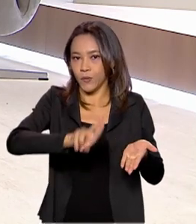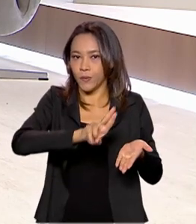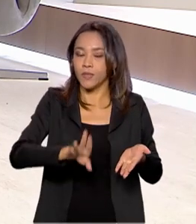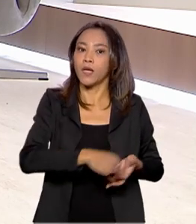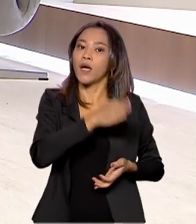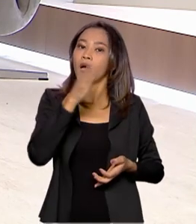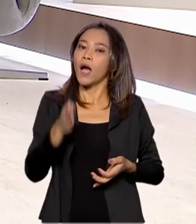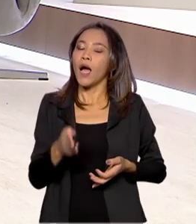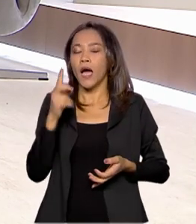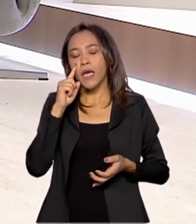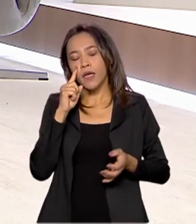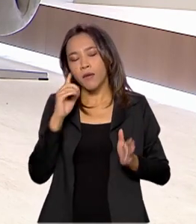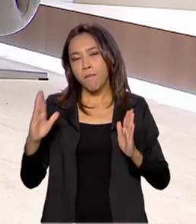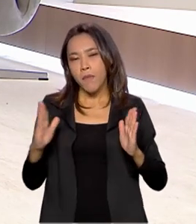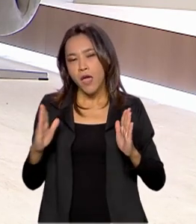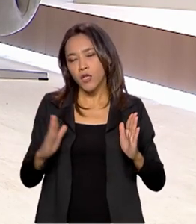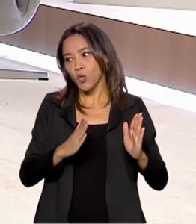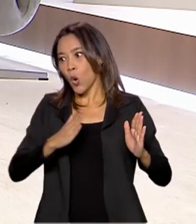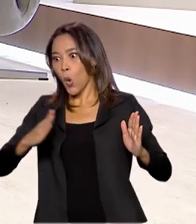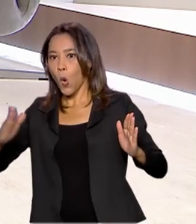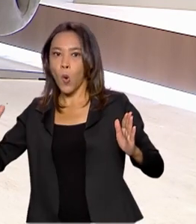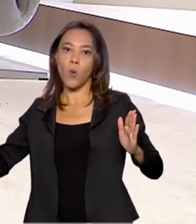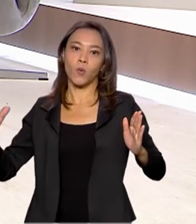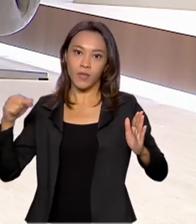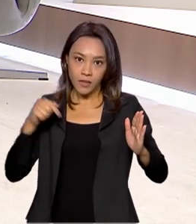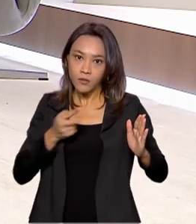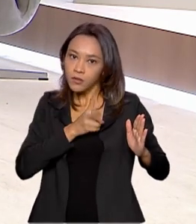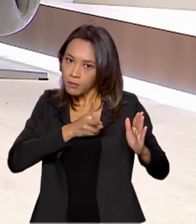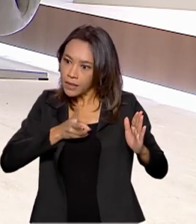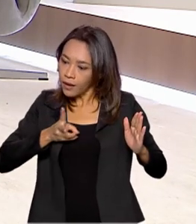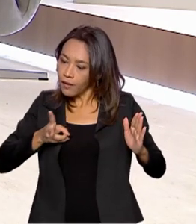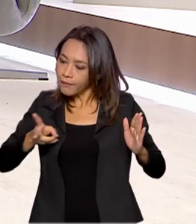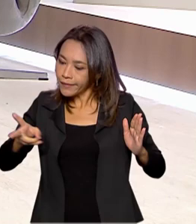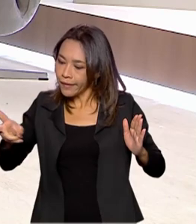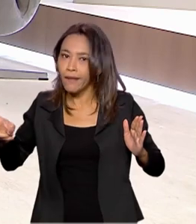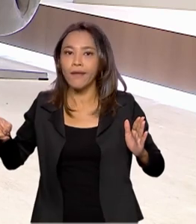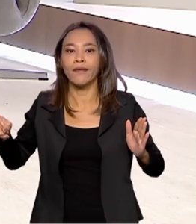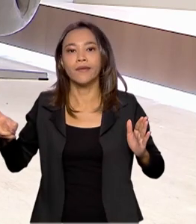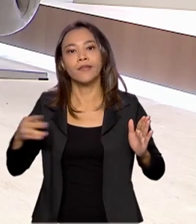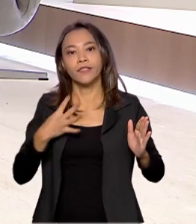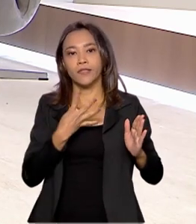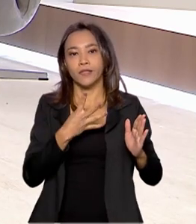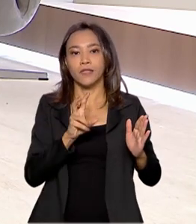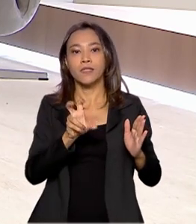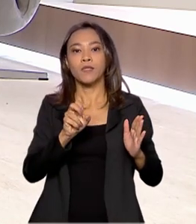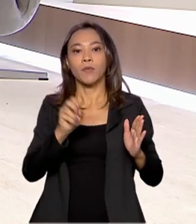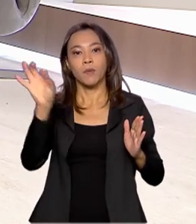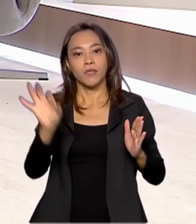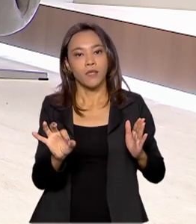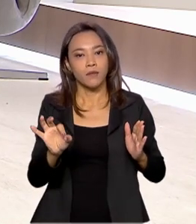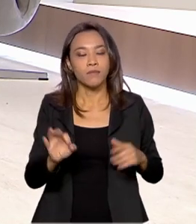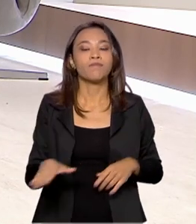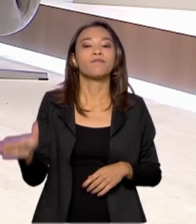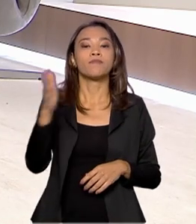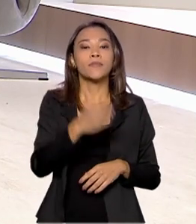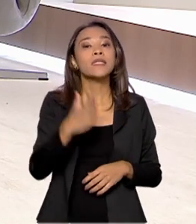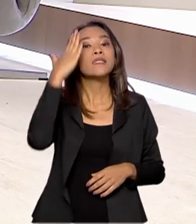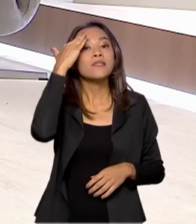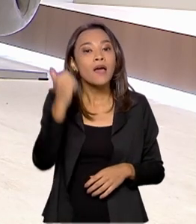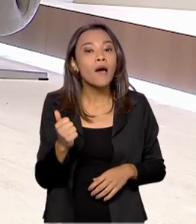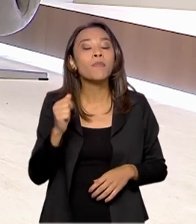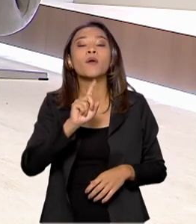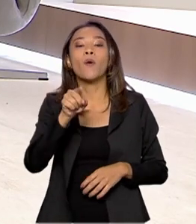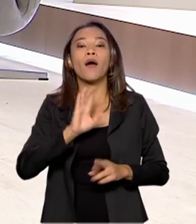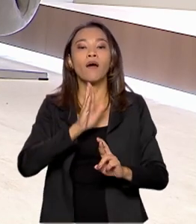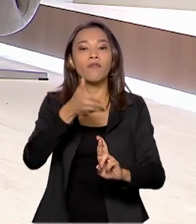nós olhamos no médio e longo prazo, essa renovabilidade, ela se mantém nesses patamares de 50%. Sabe qual é a renovabilidade